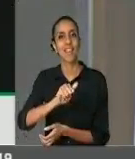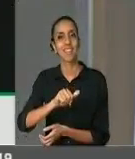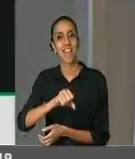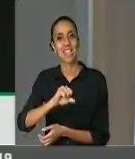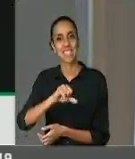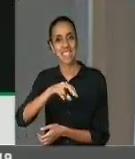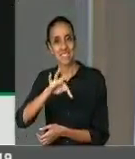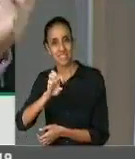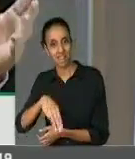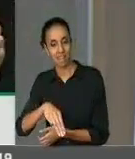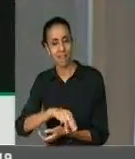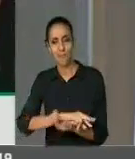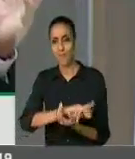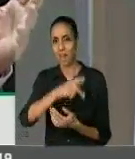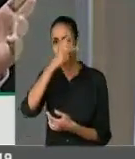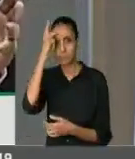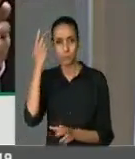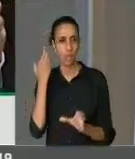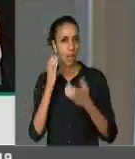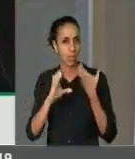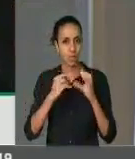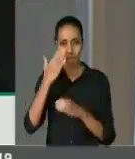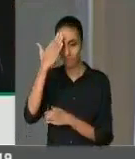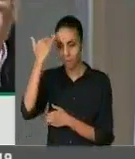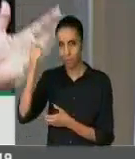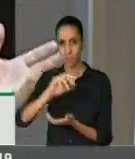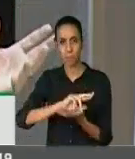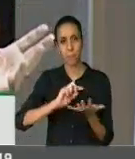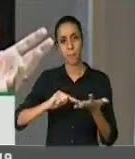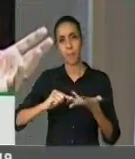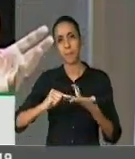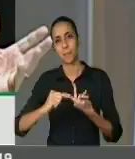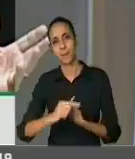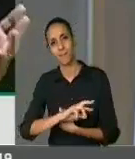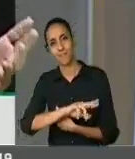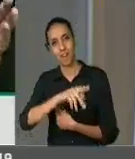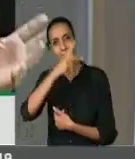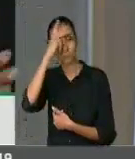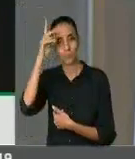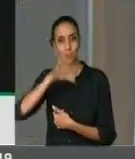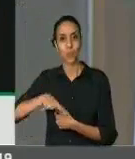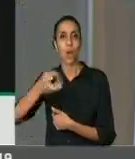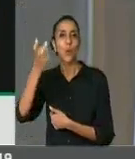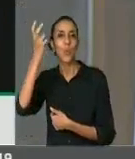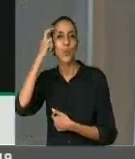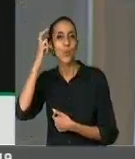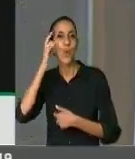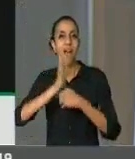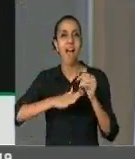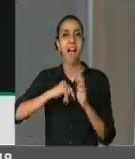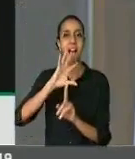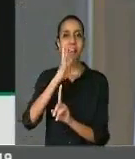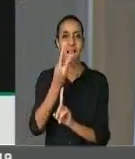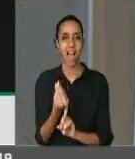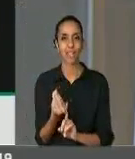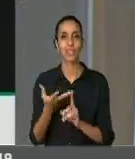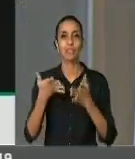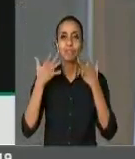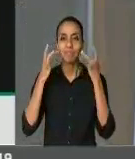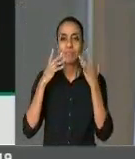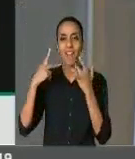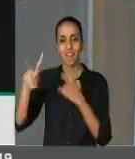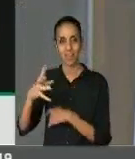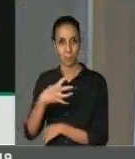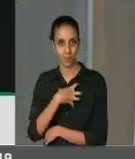Lazo, enfim, Jerônimo, e tanta gente da cultura e da arte no nosso querido Estado